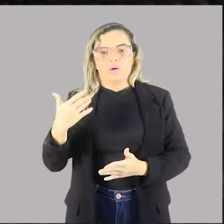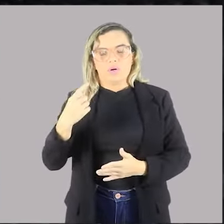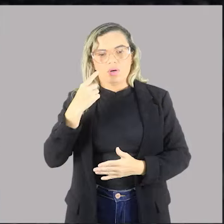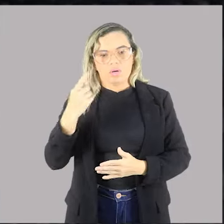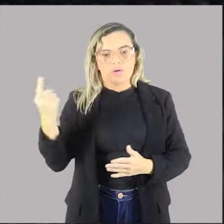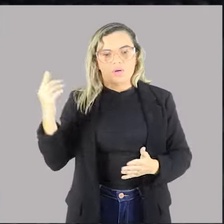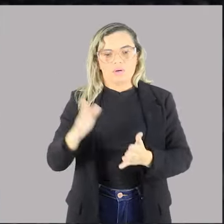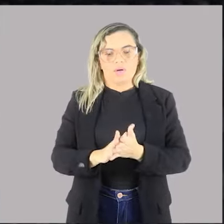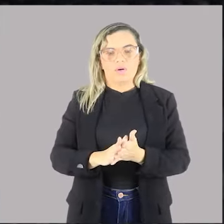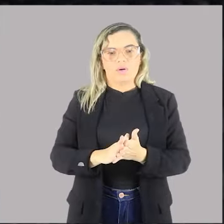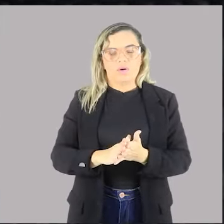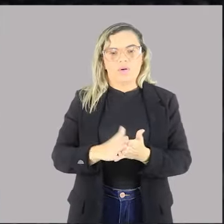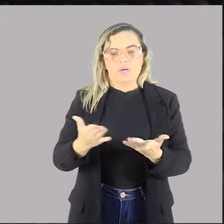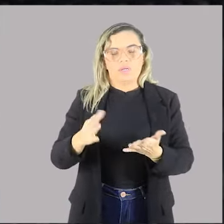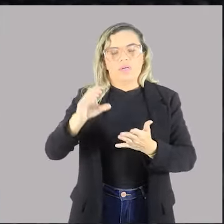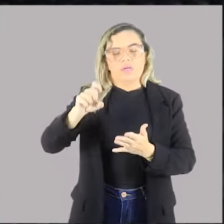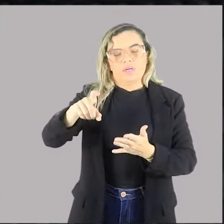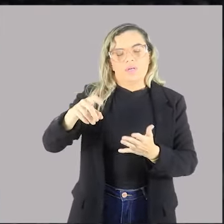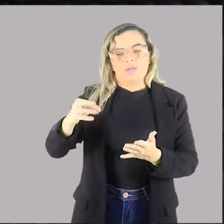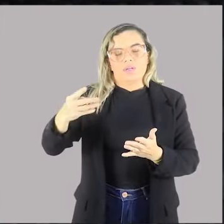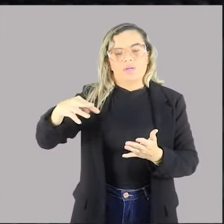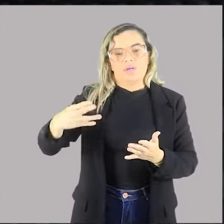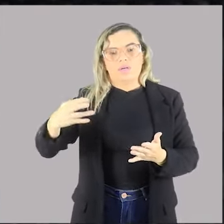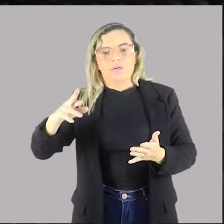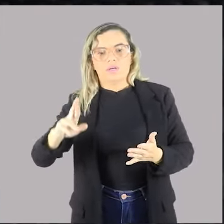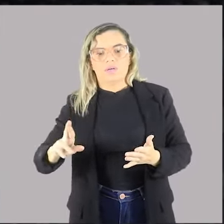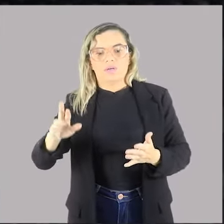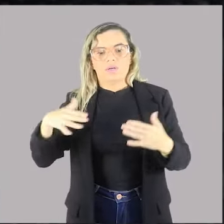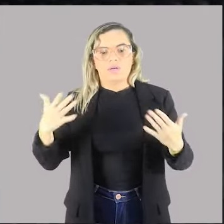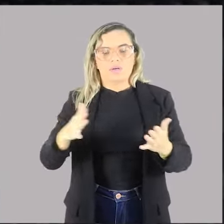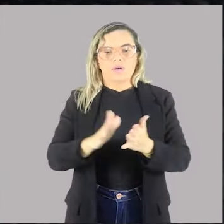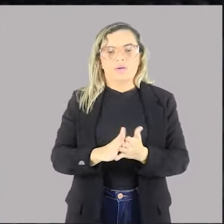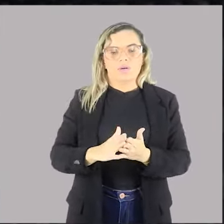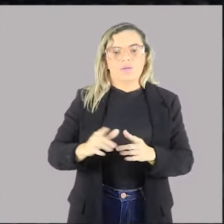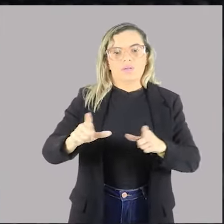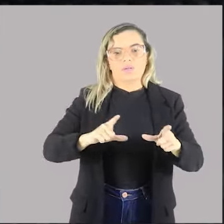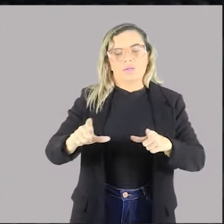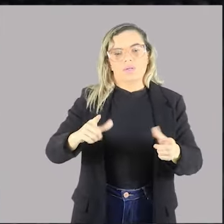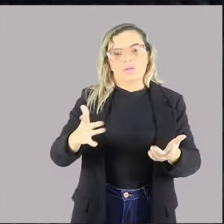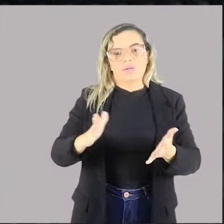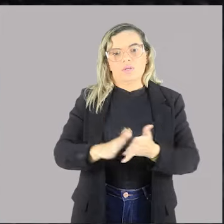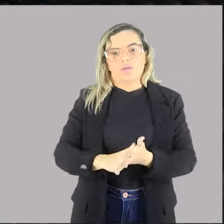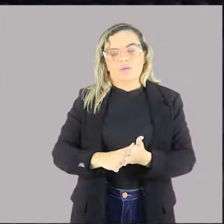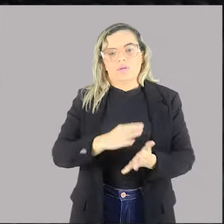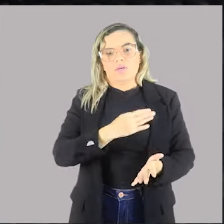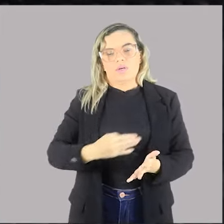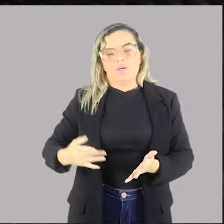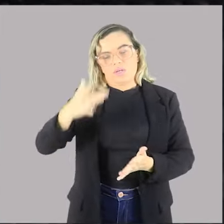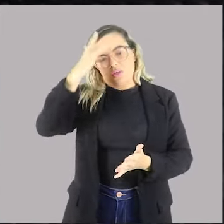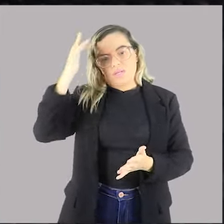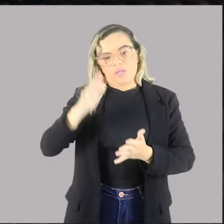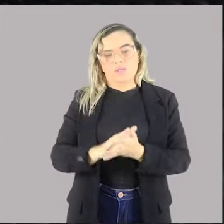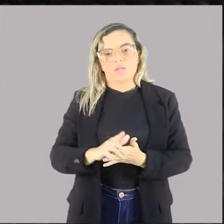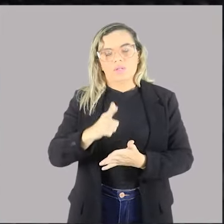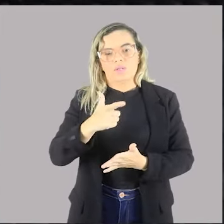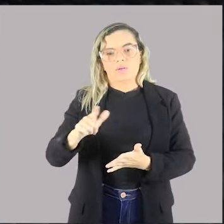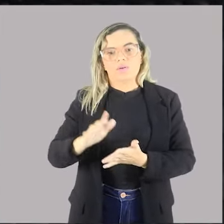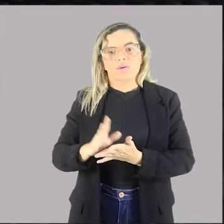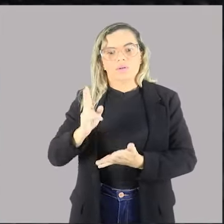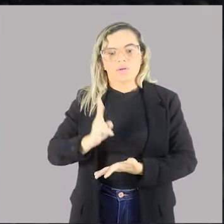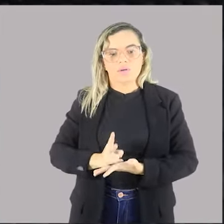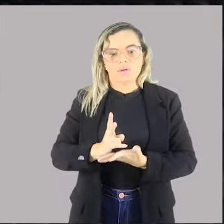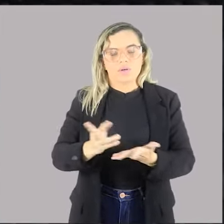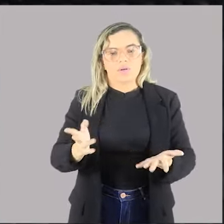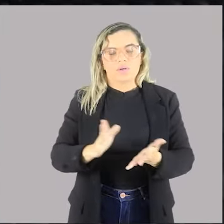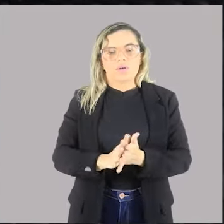aliás, exonerar os cargos comissionados, exonerar os servidores públicos efetivos não estáveis, por último, exonerar